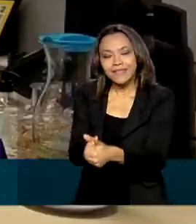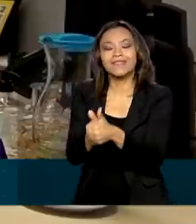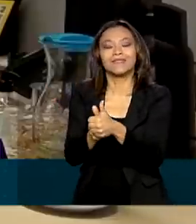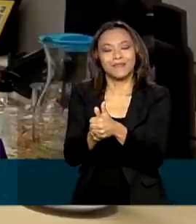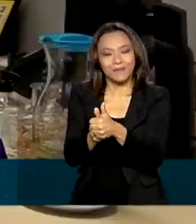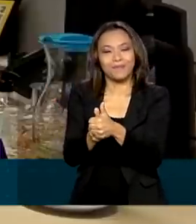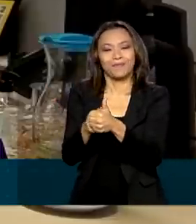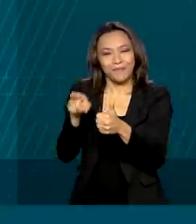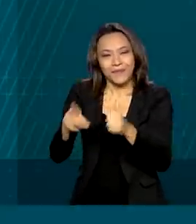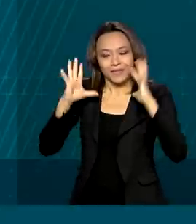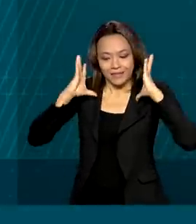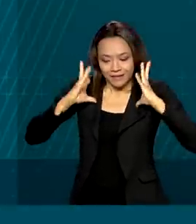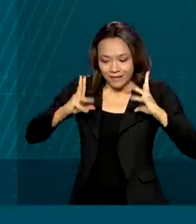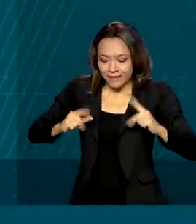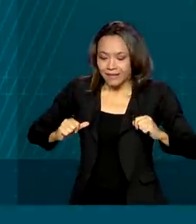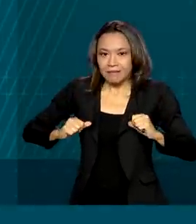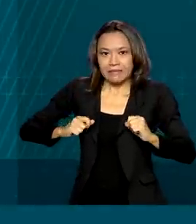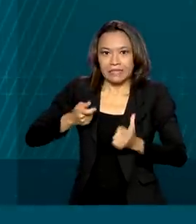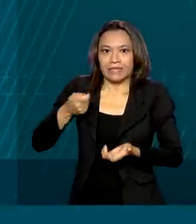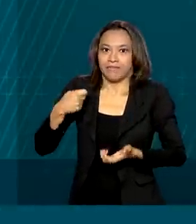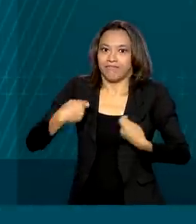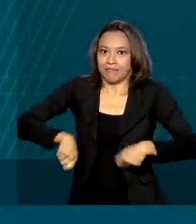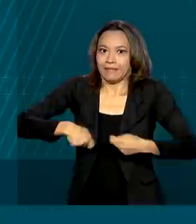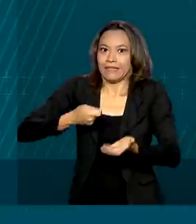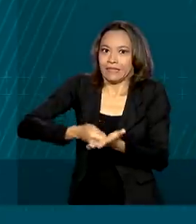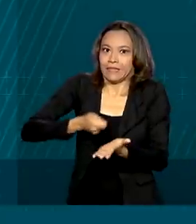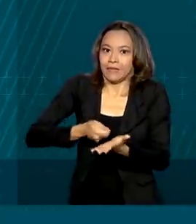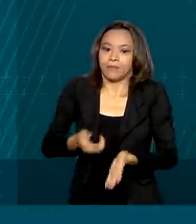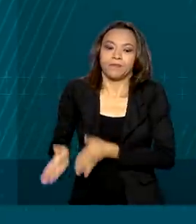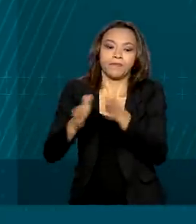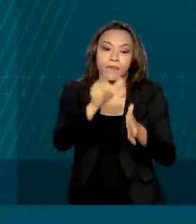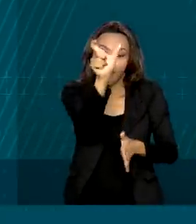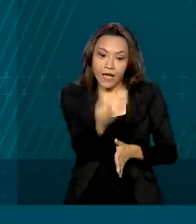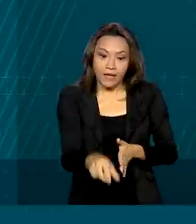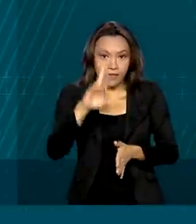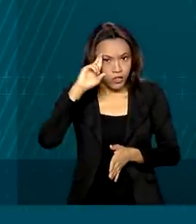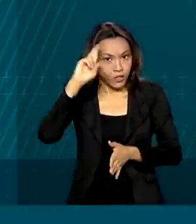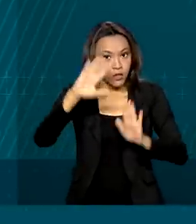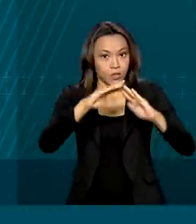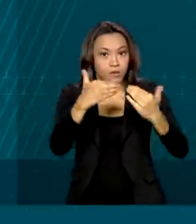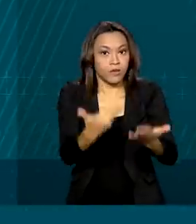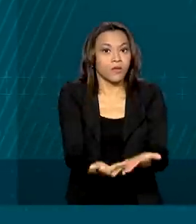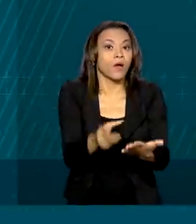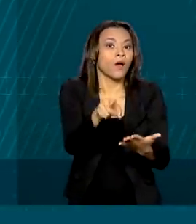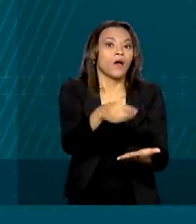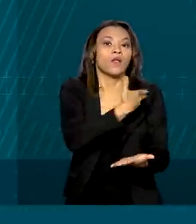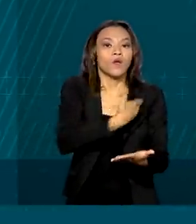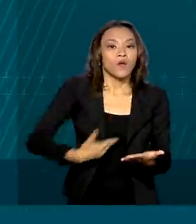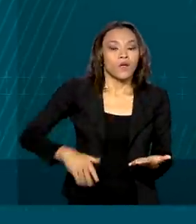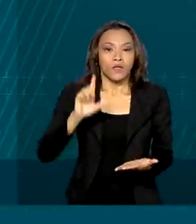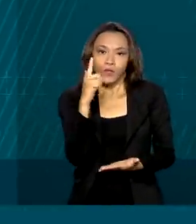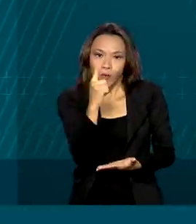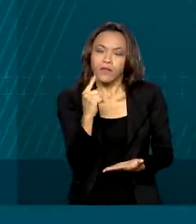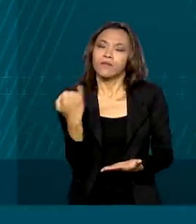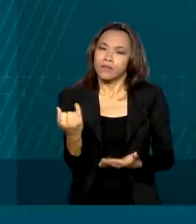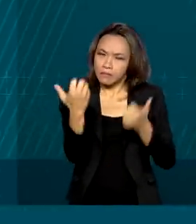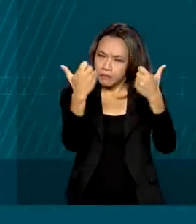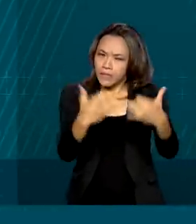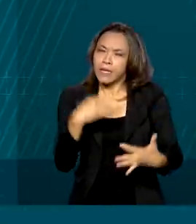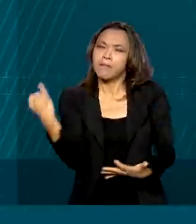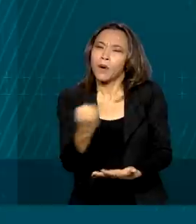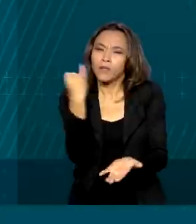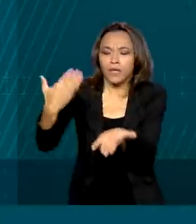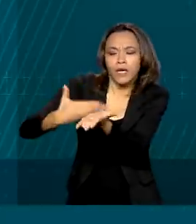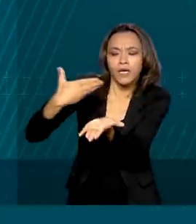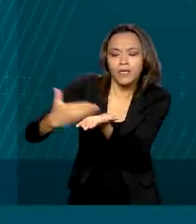sanitárias exigidas. Essa diretora de uma escola pública de Goiânia fala da importância do livro didático em época de